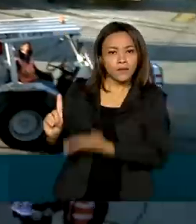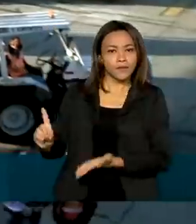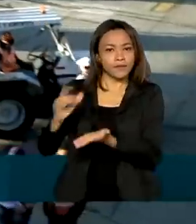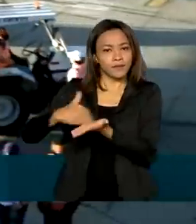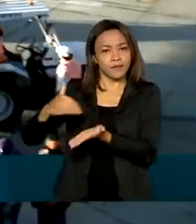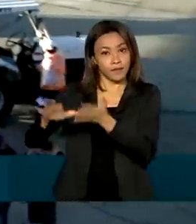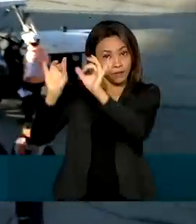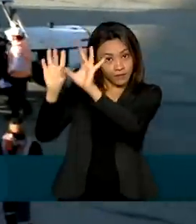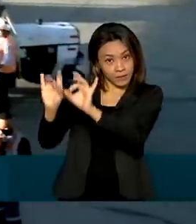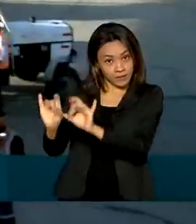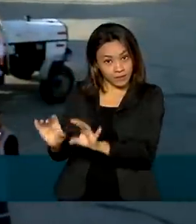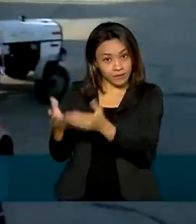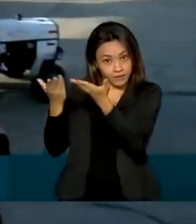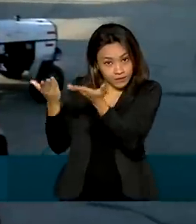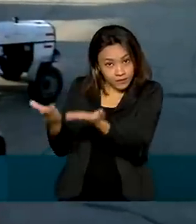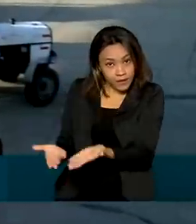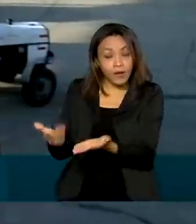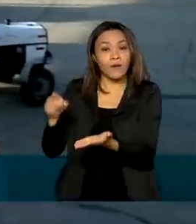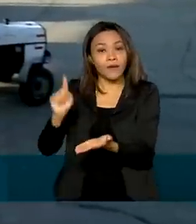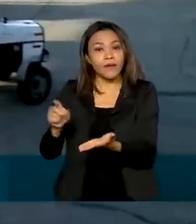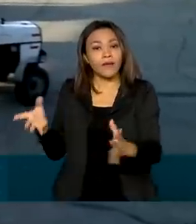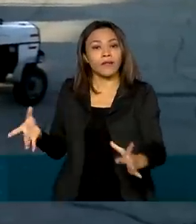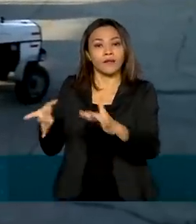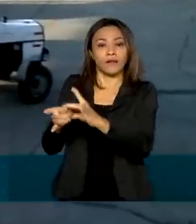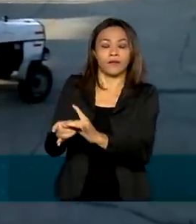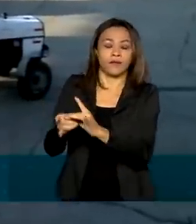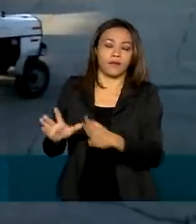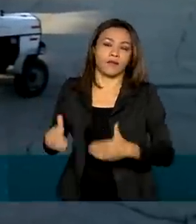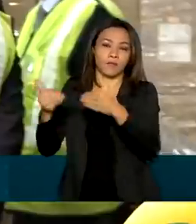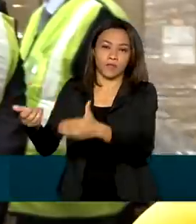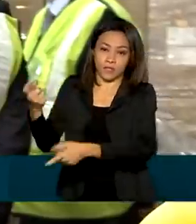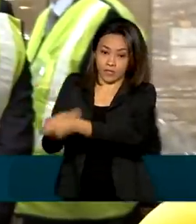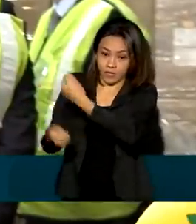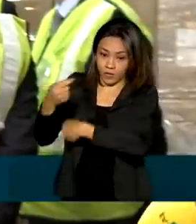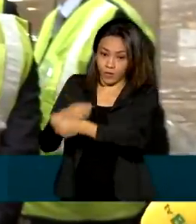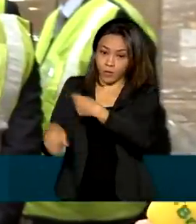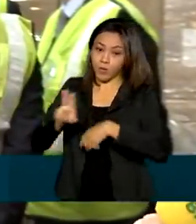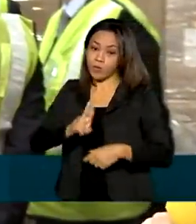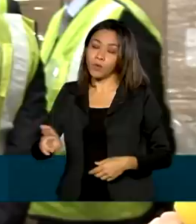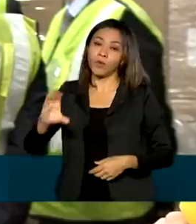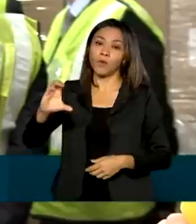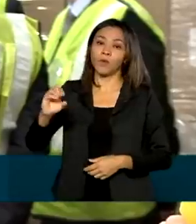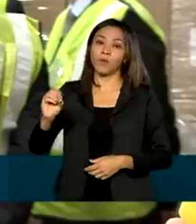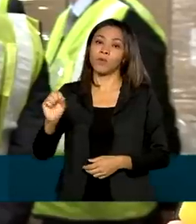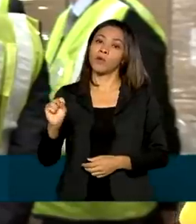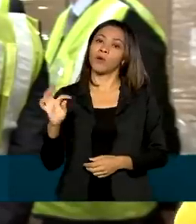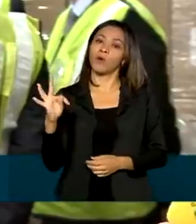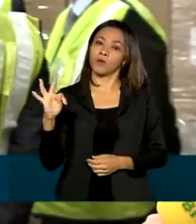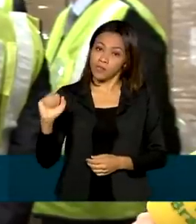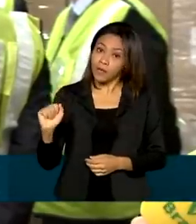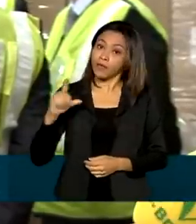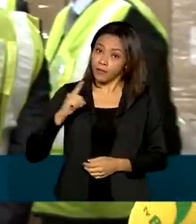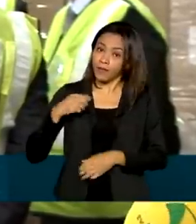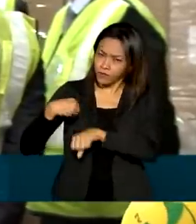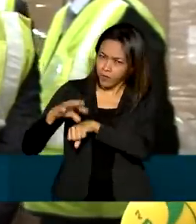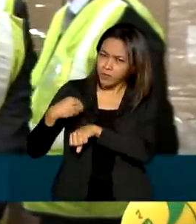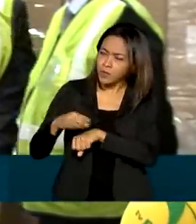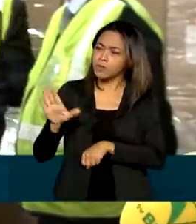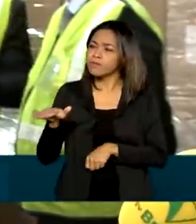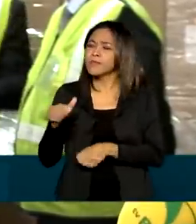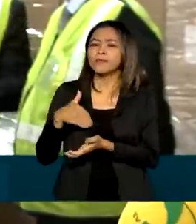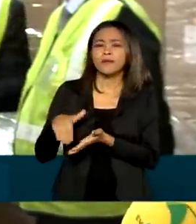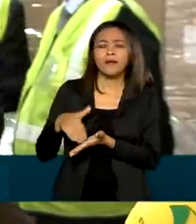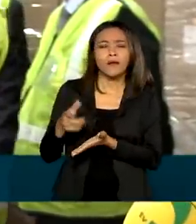emprego e competitividade do Ministério da Economia, Carlos da Costa, que tem as informações aqui para a gente. Secretário,